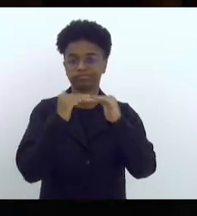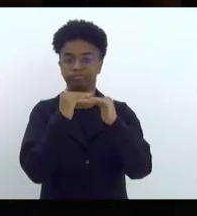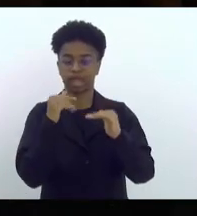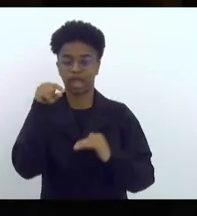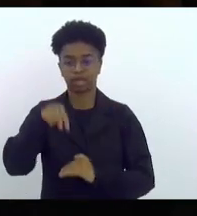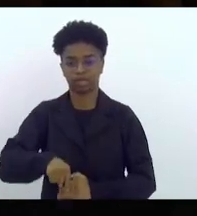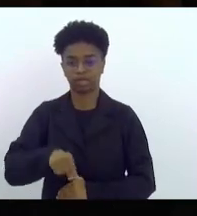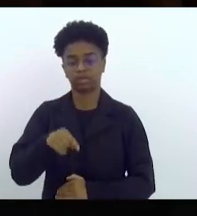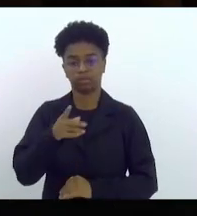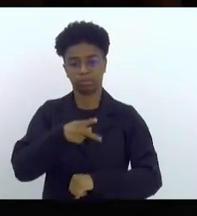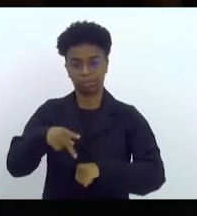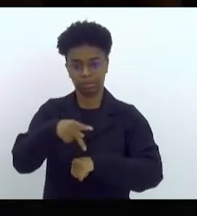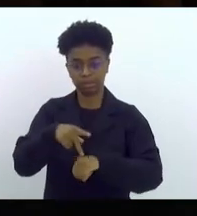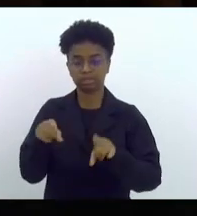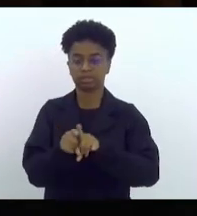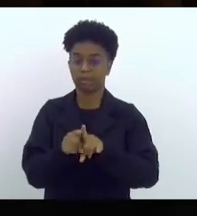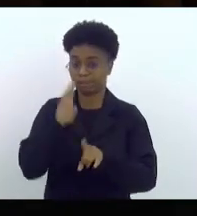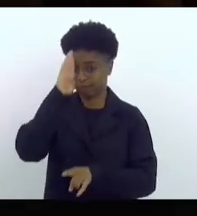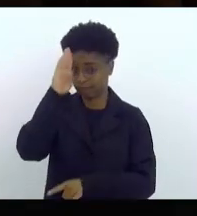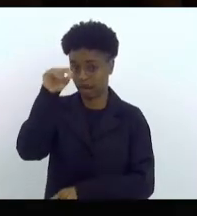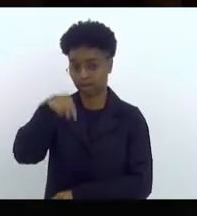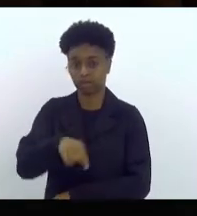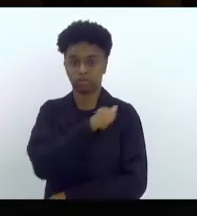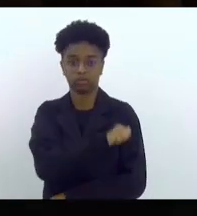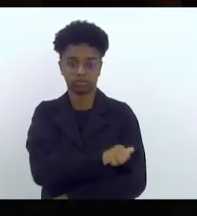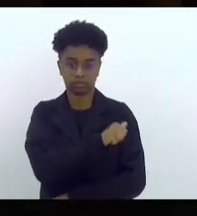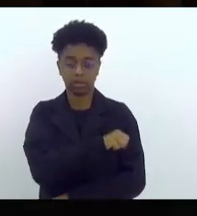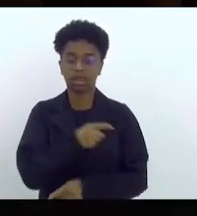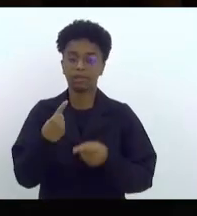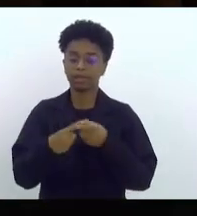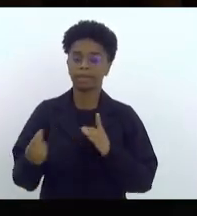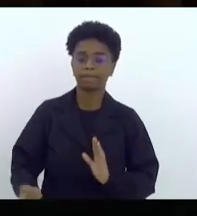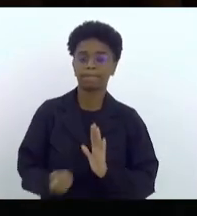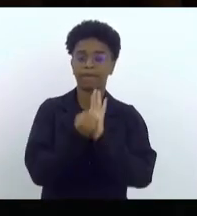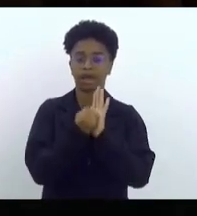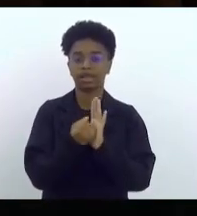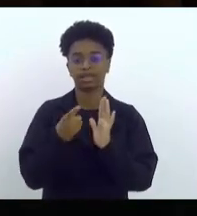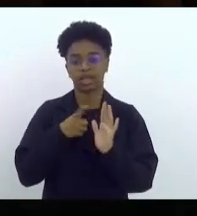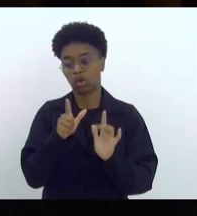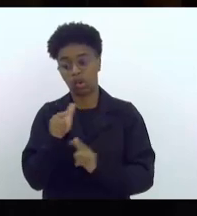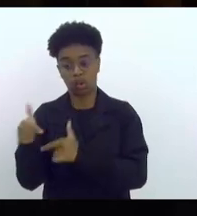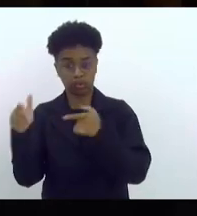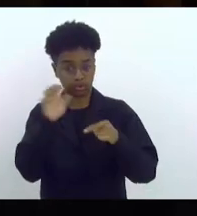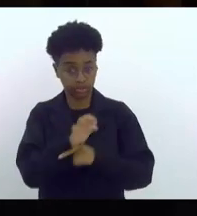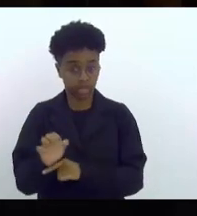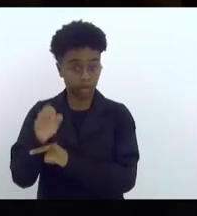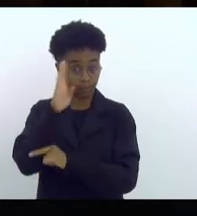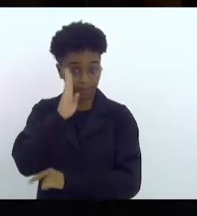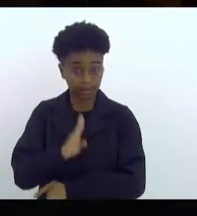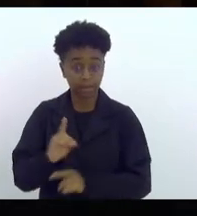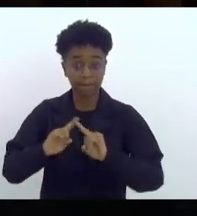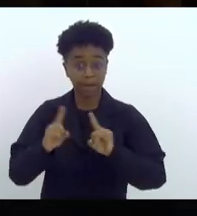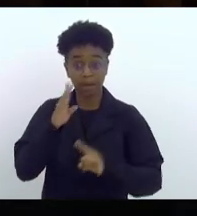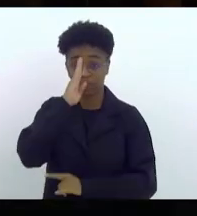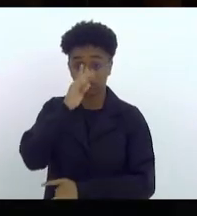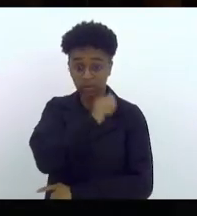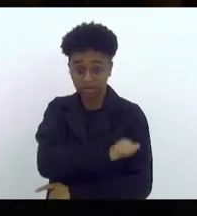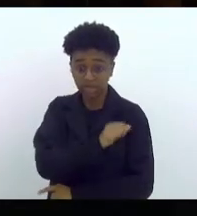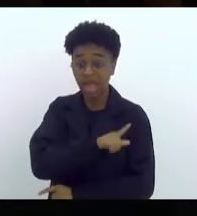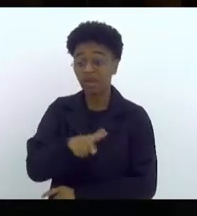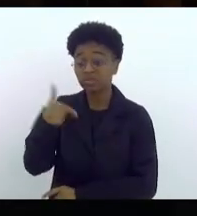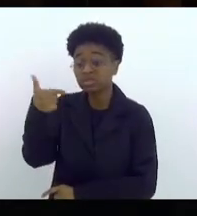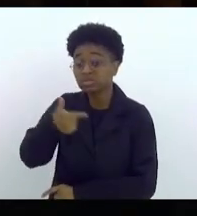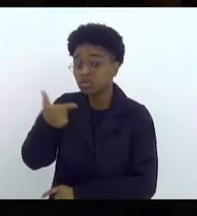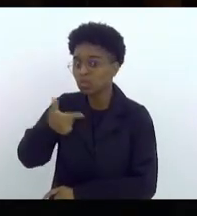de Janeiro, que marca diante de todos os estados do Brasil, o segundo lugar no